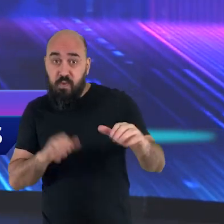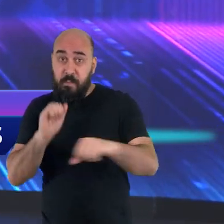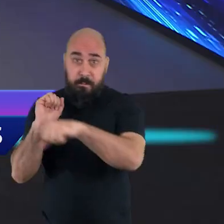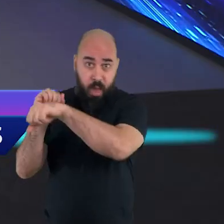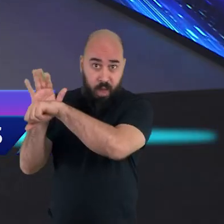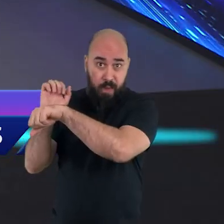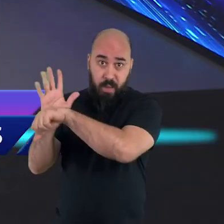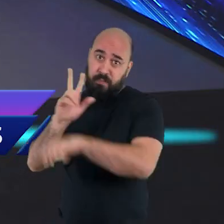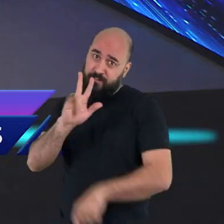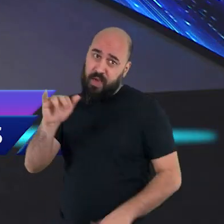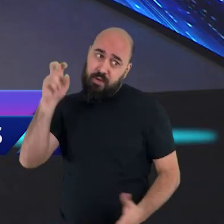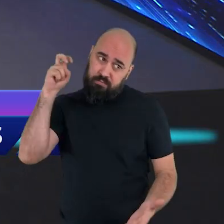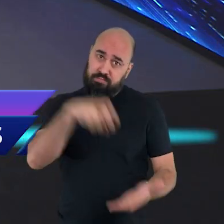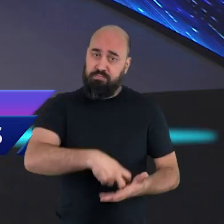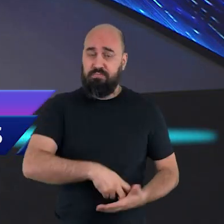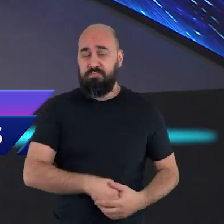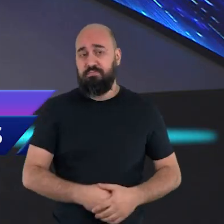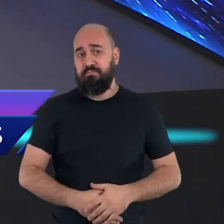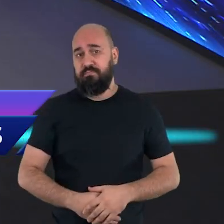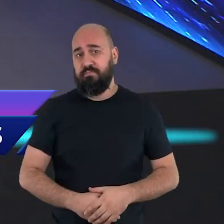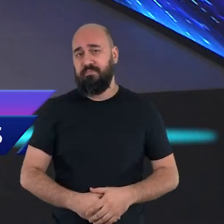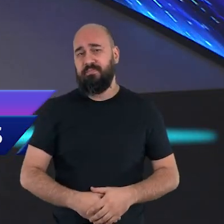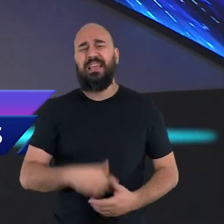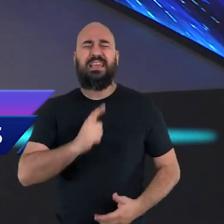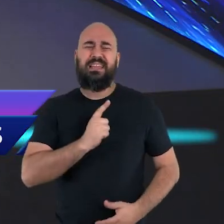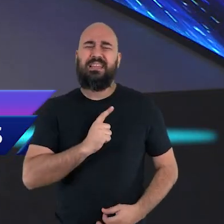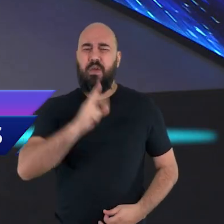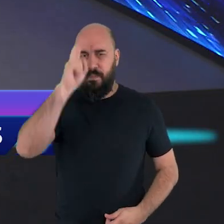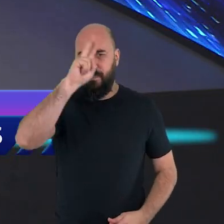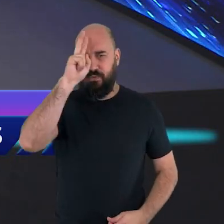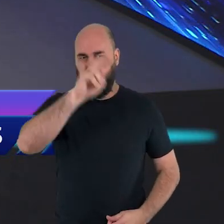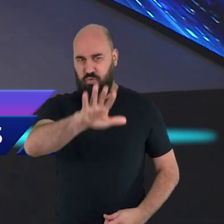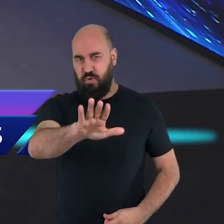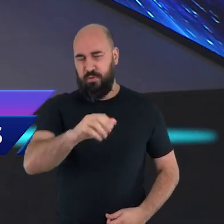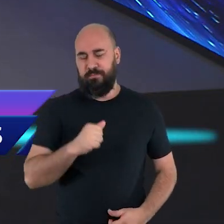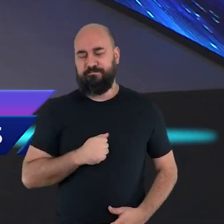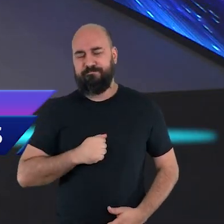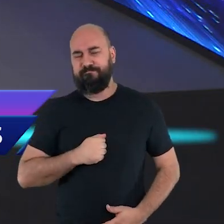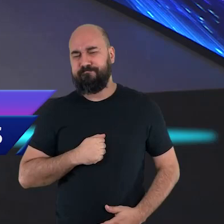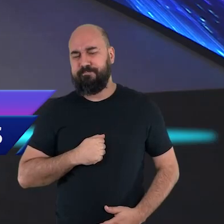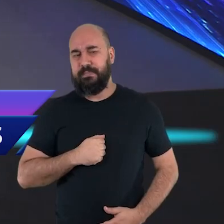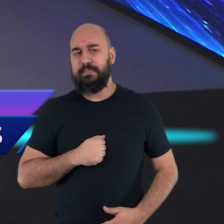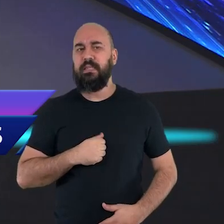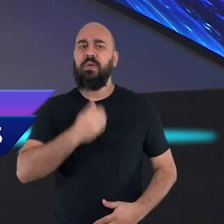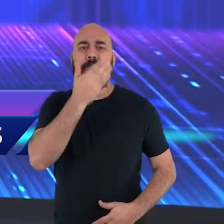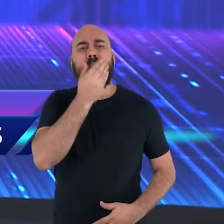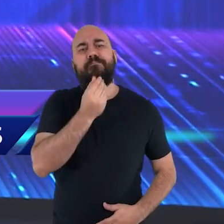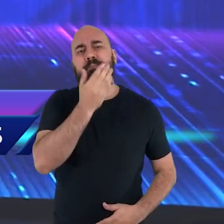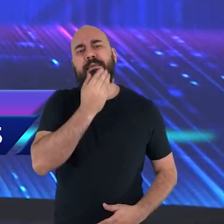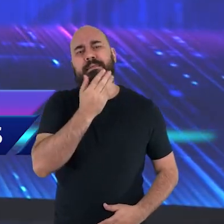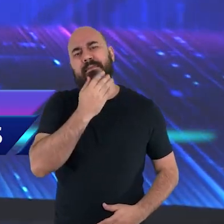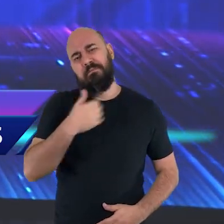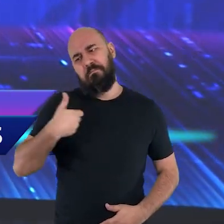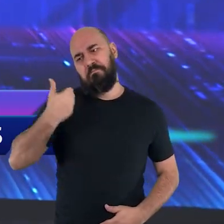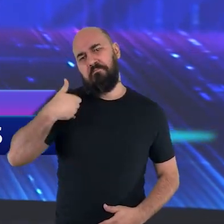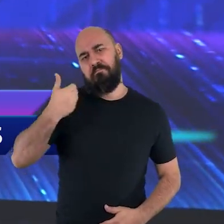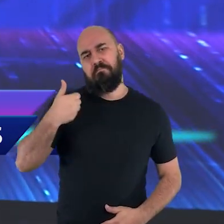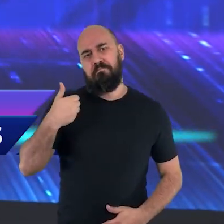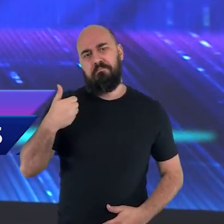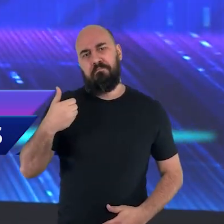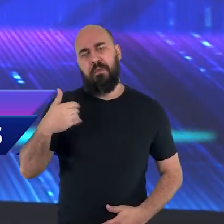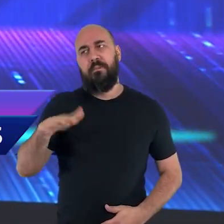que ilustra bem este ponto. Um garotinho, na época do